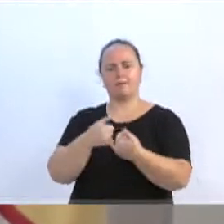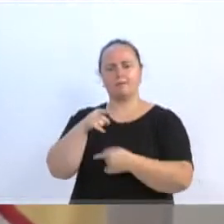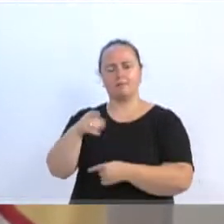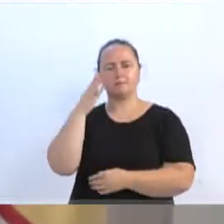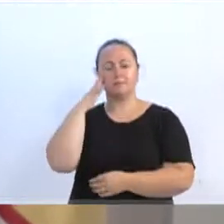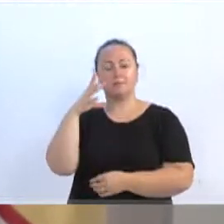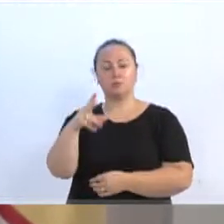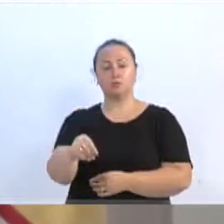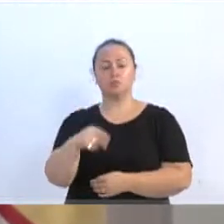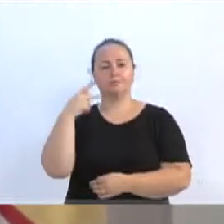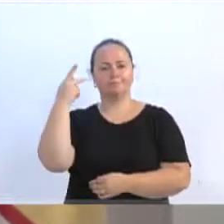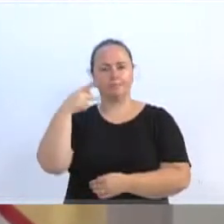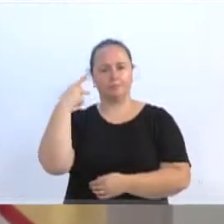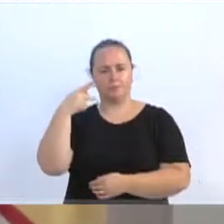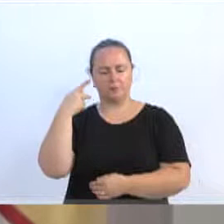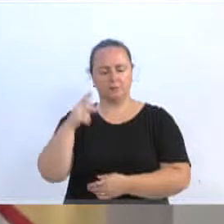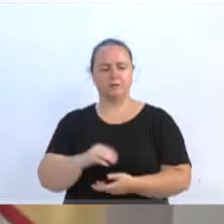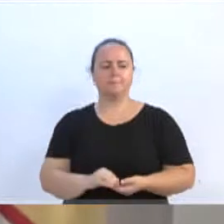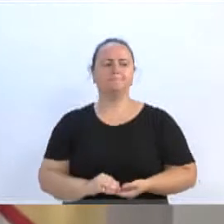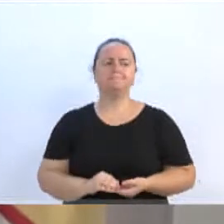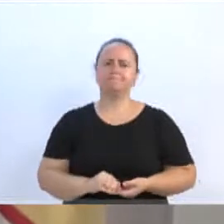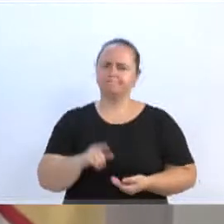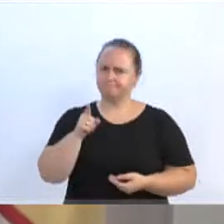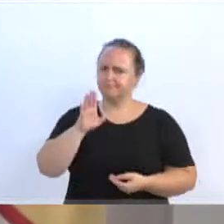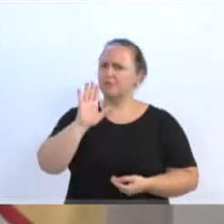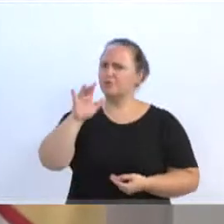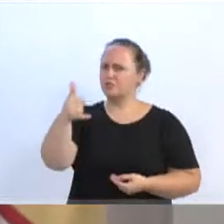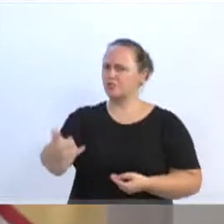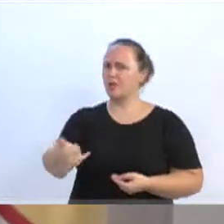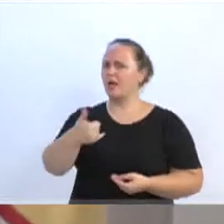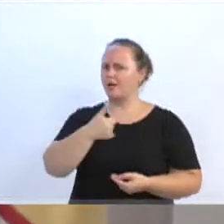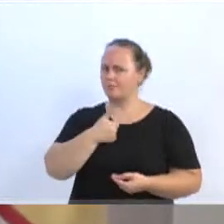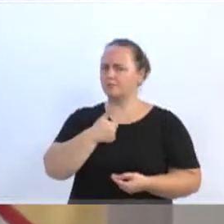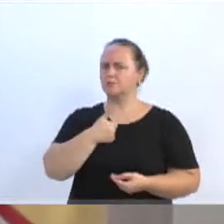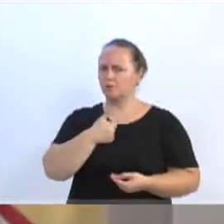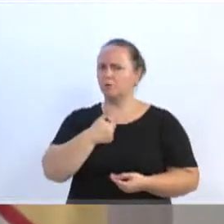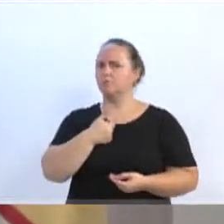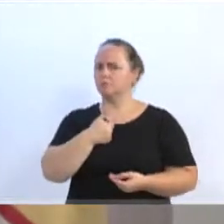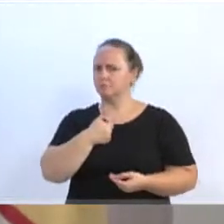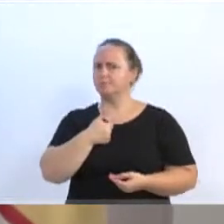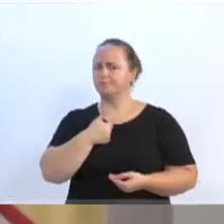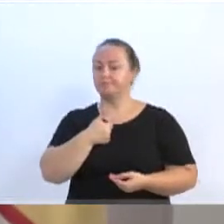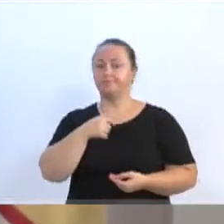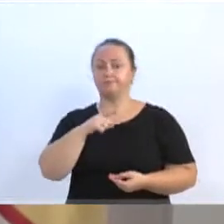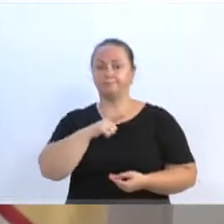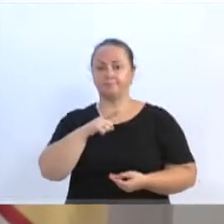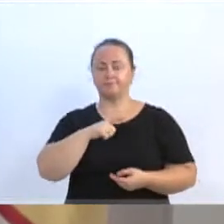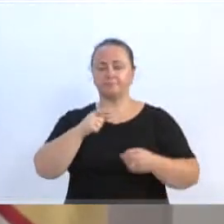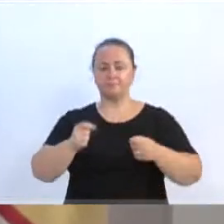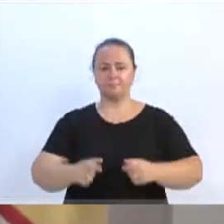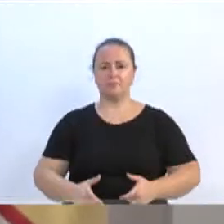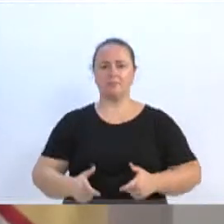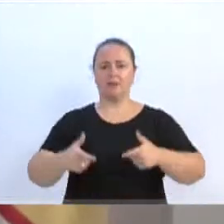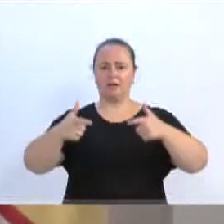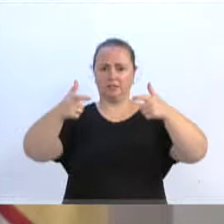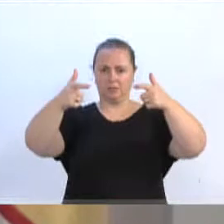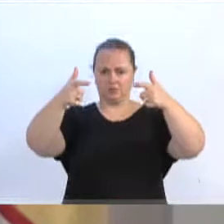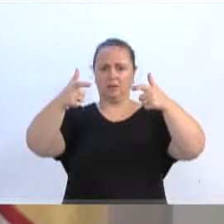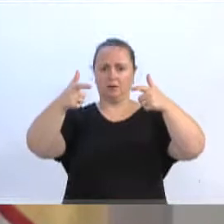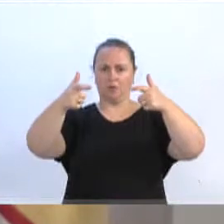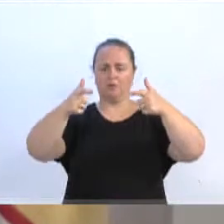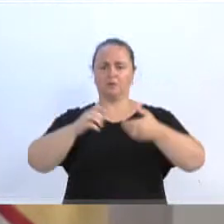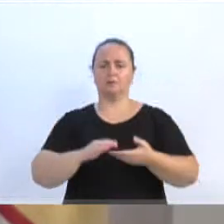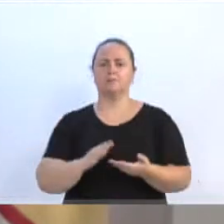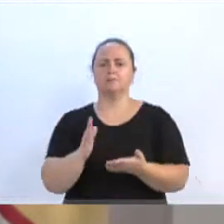na política. E ele já me falou, dias desses, que foi plotado na frente da sinaleira do Angelano, já comentei aqui, por pessoas